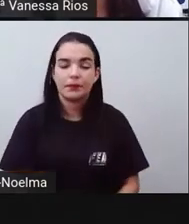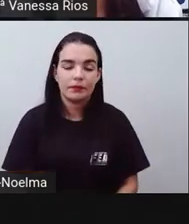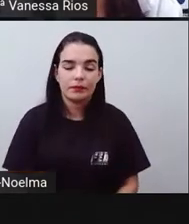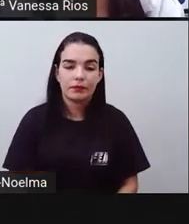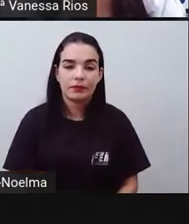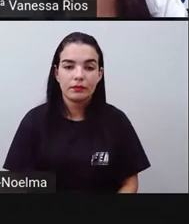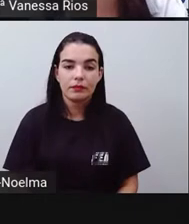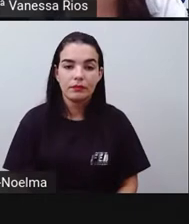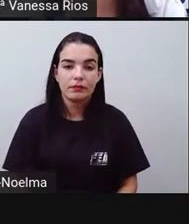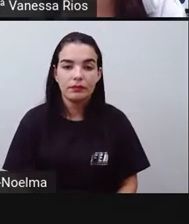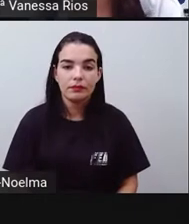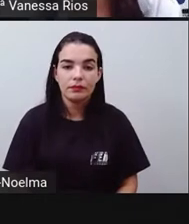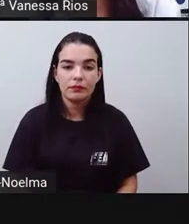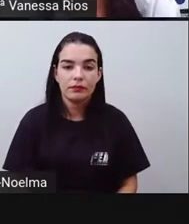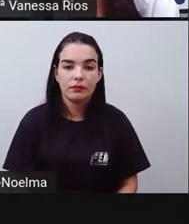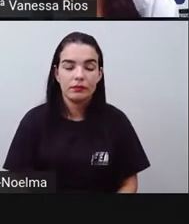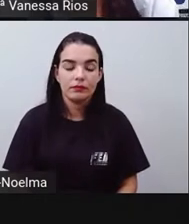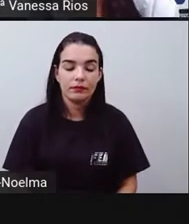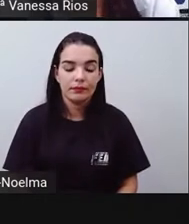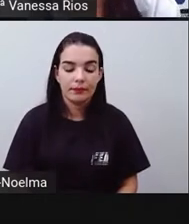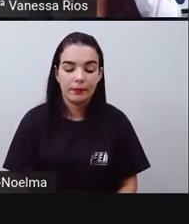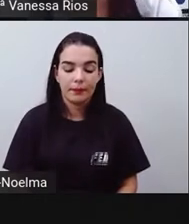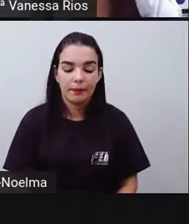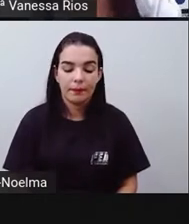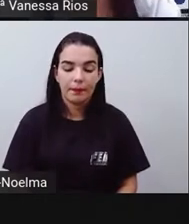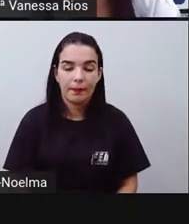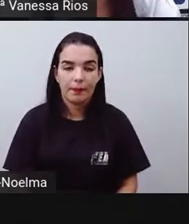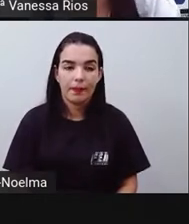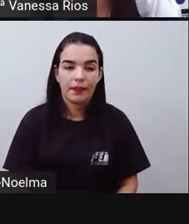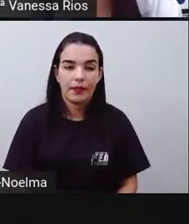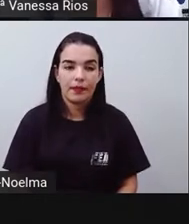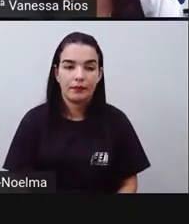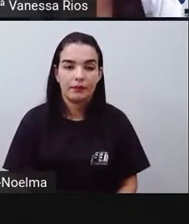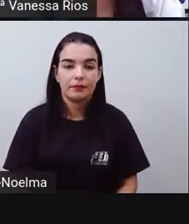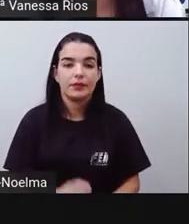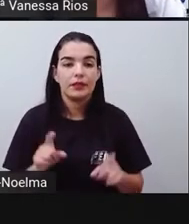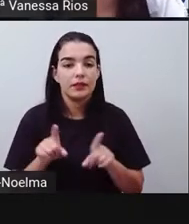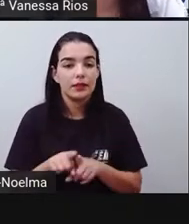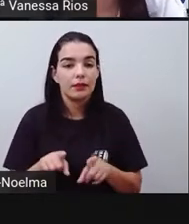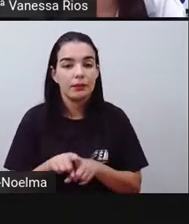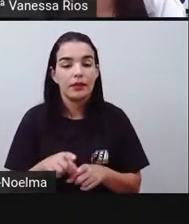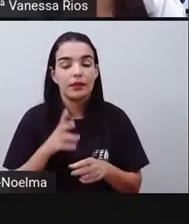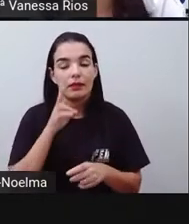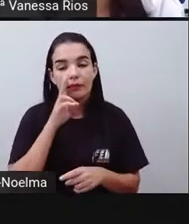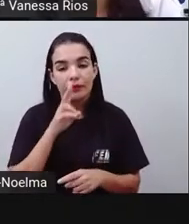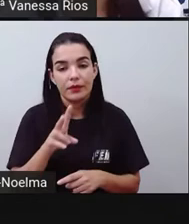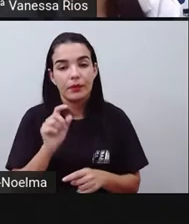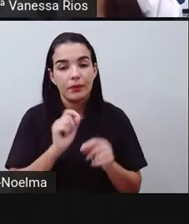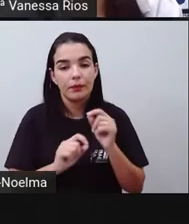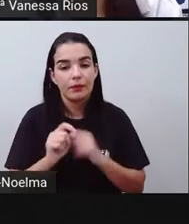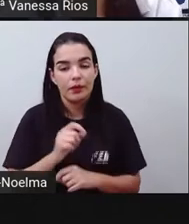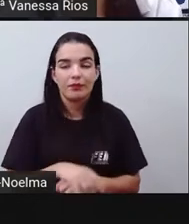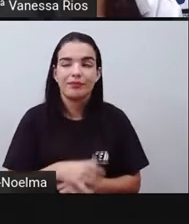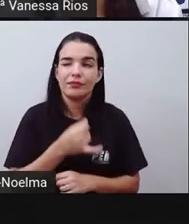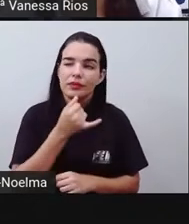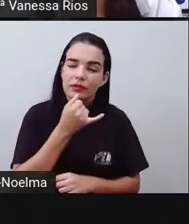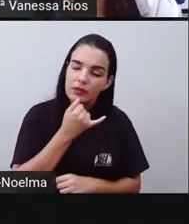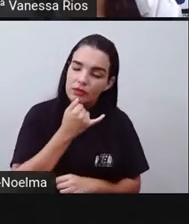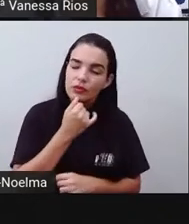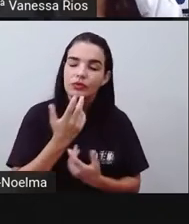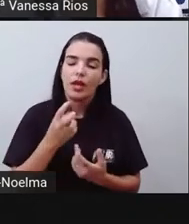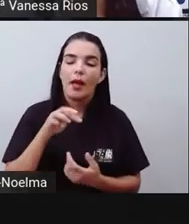aí vão conseguir fazer com que as pessoas circulem mais rápido. E a gente já observou que, infelizmente, o transporte